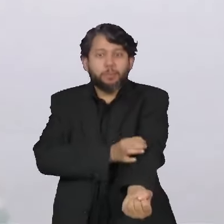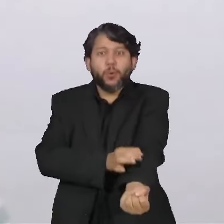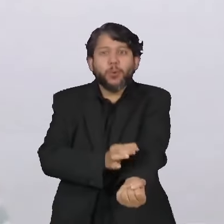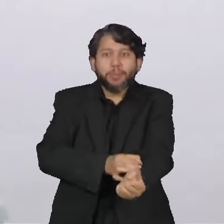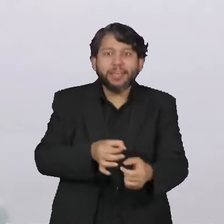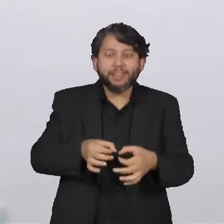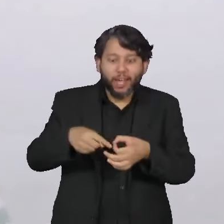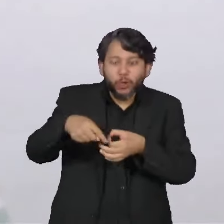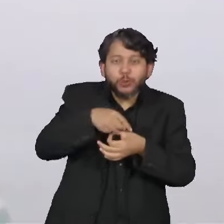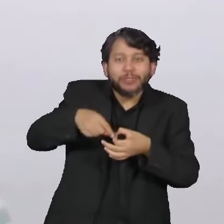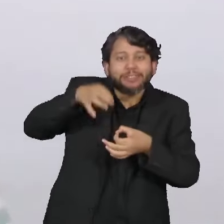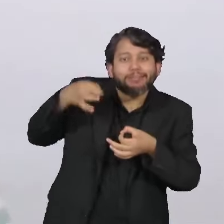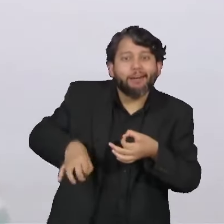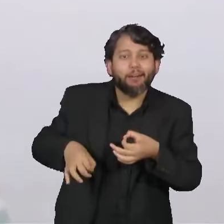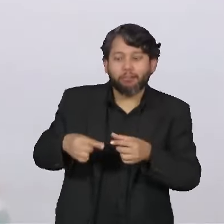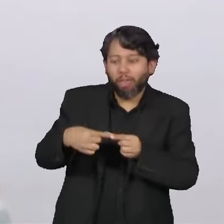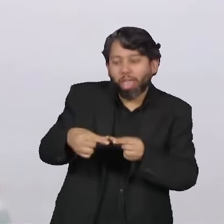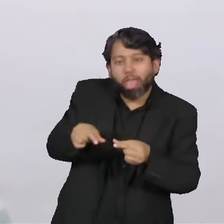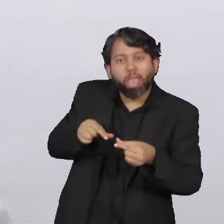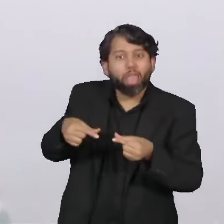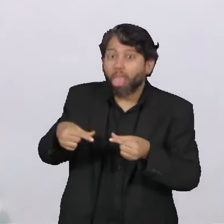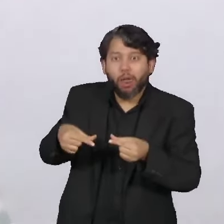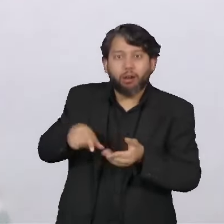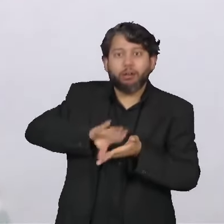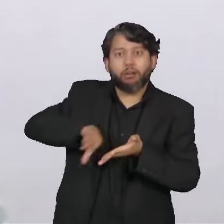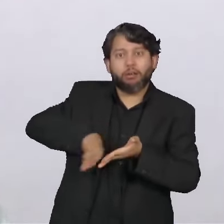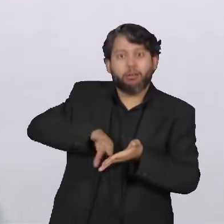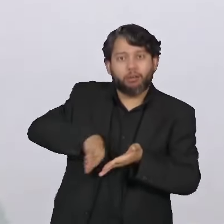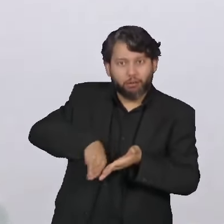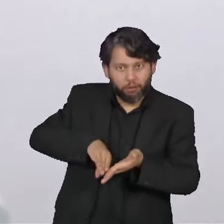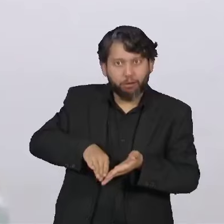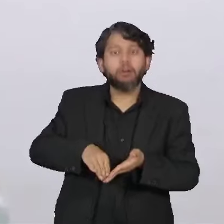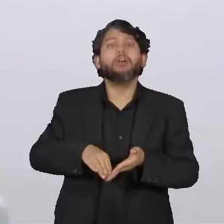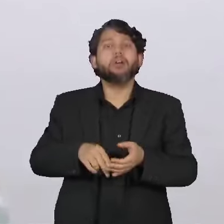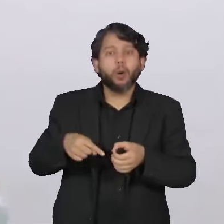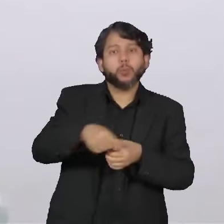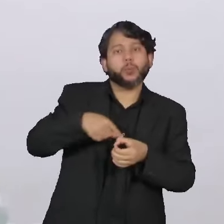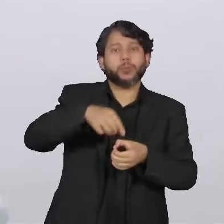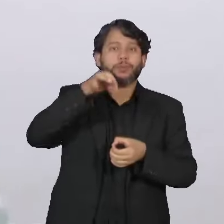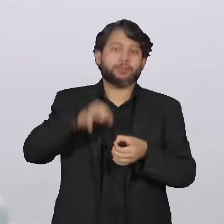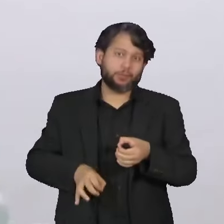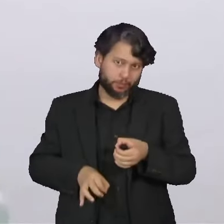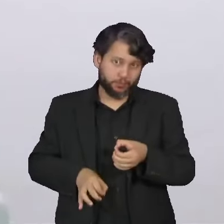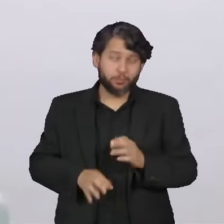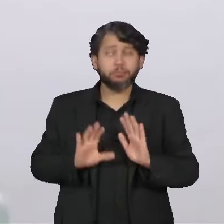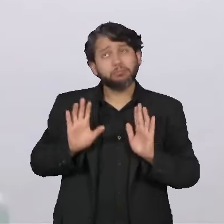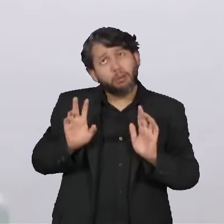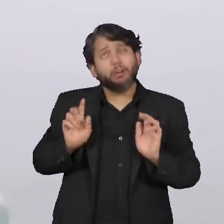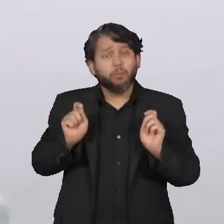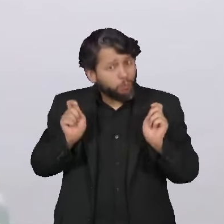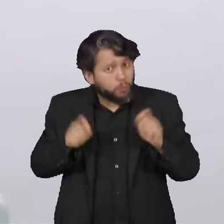que é a responsável pela anemia falciforme. Mas, apesar de ter essa cura,